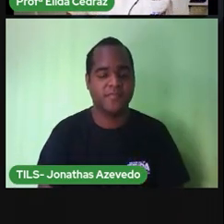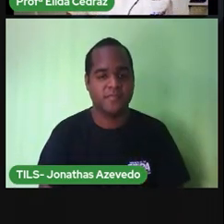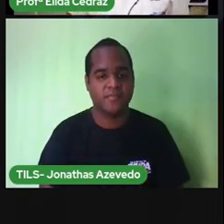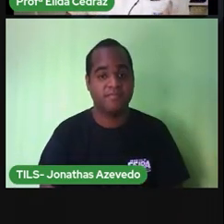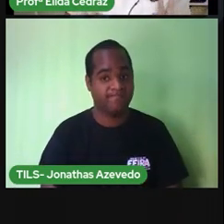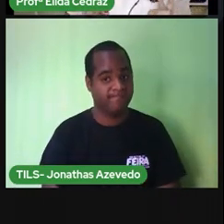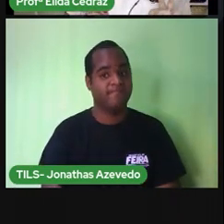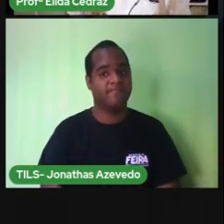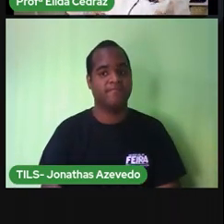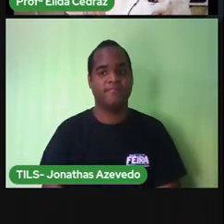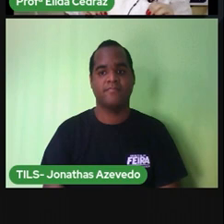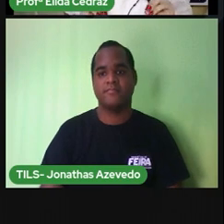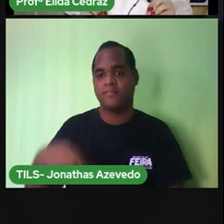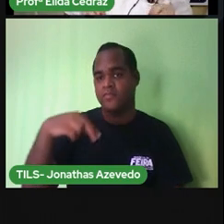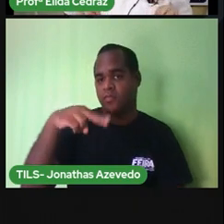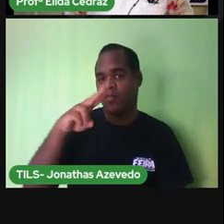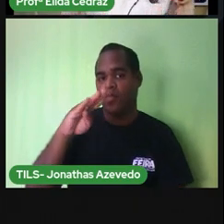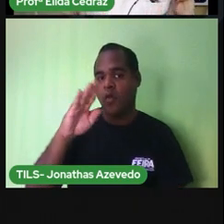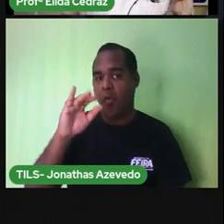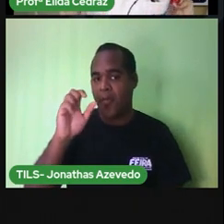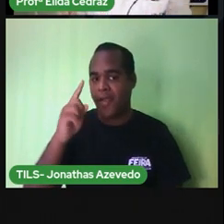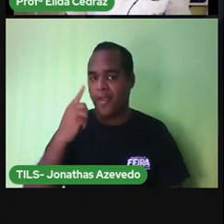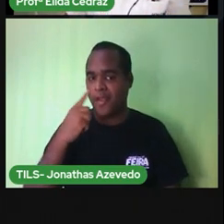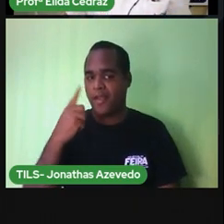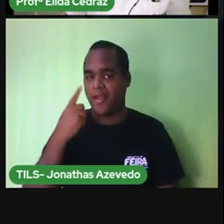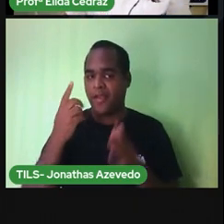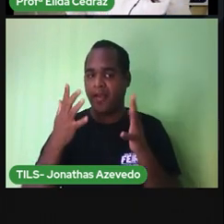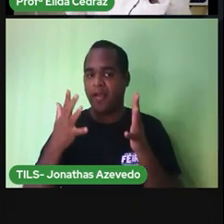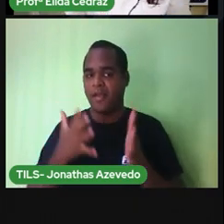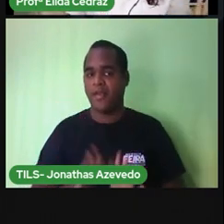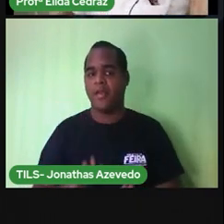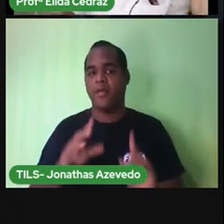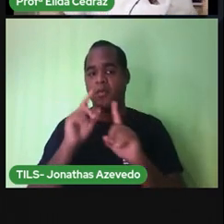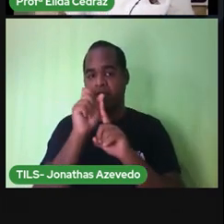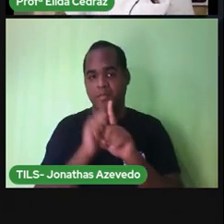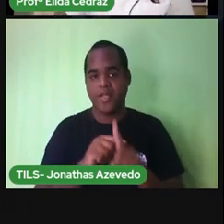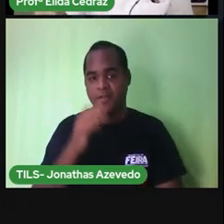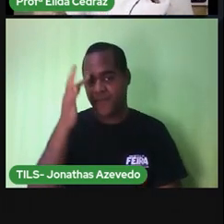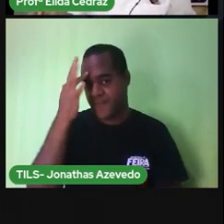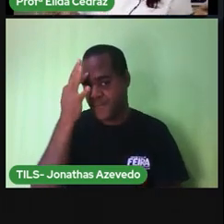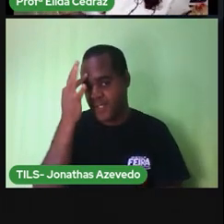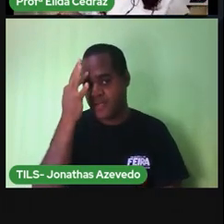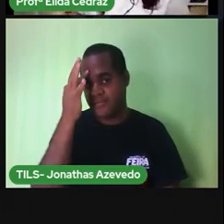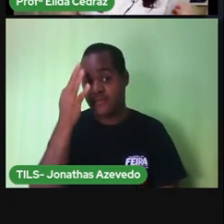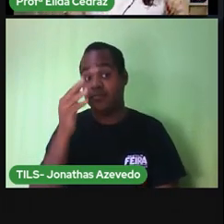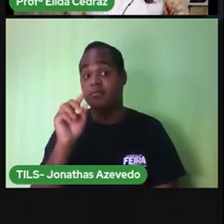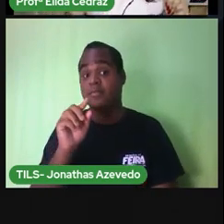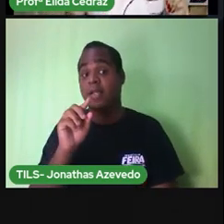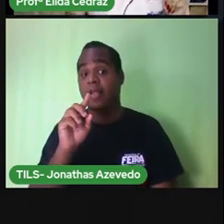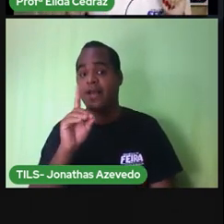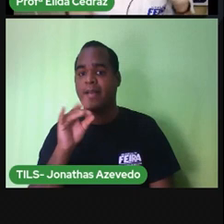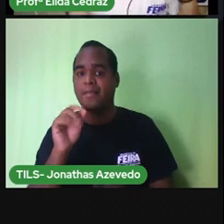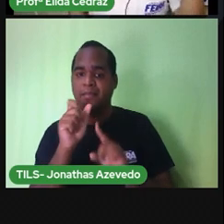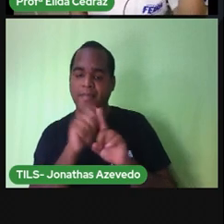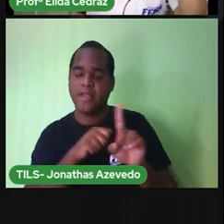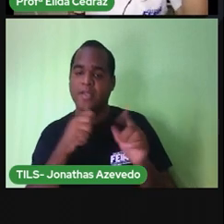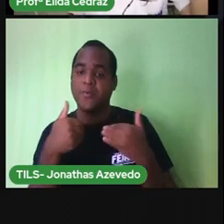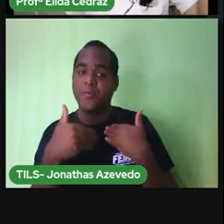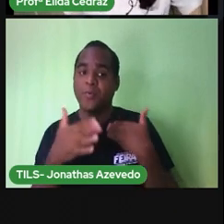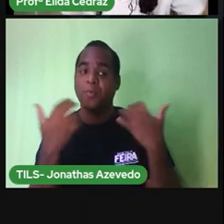Núbia nasceu no mês de fevereiro. Em qual estação Núbia nasceu?